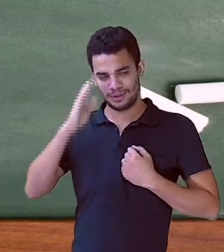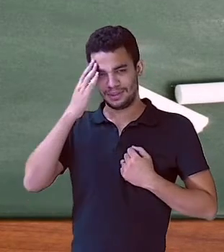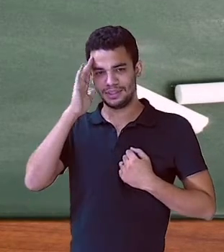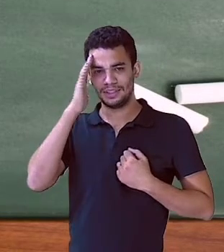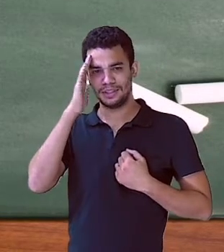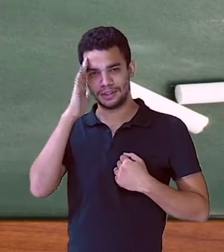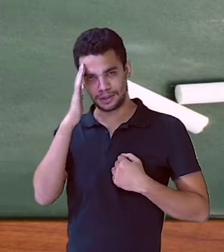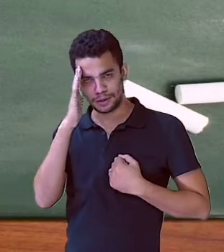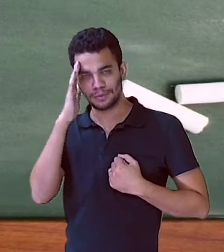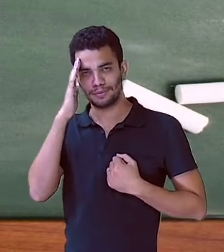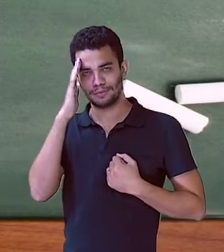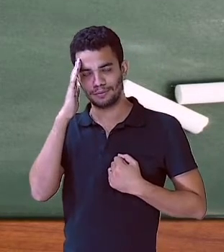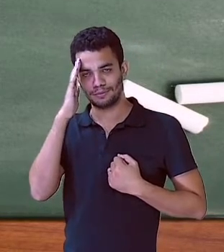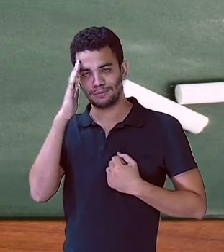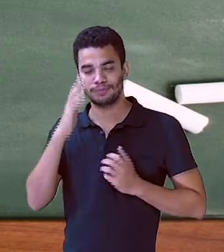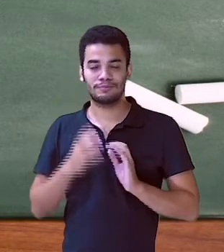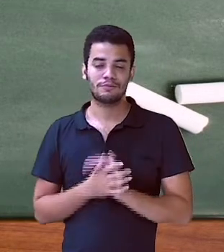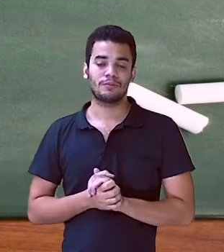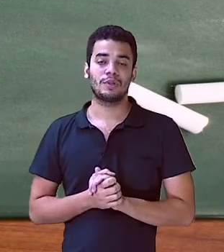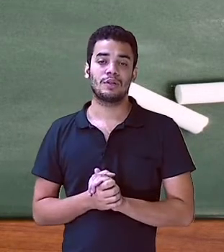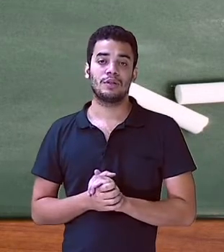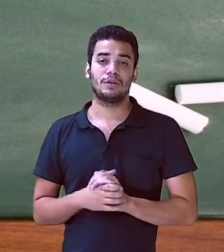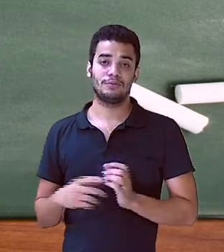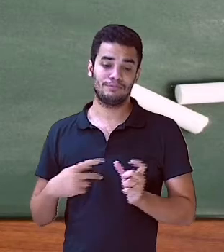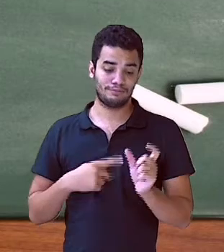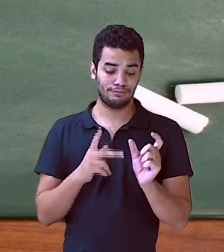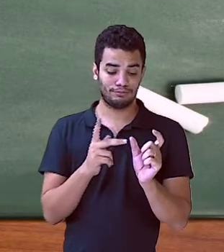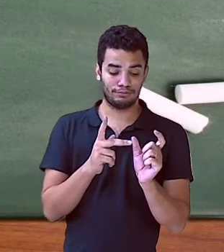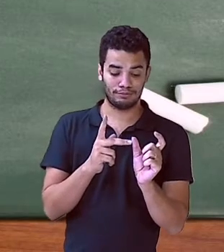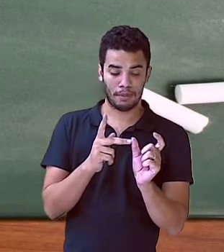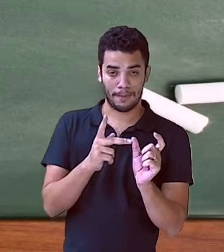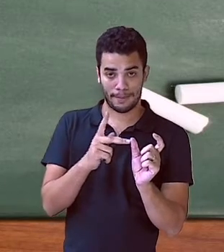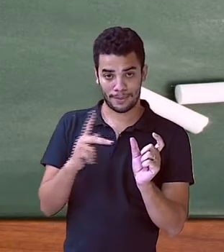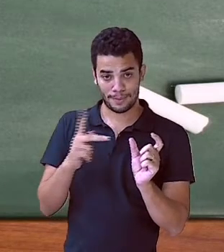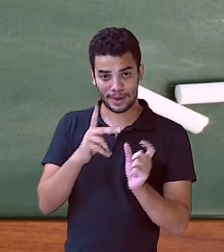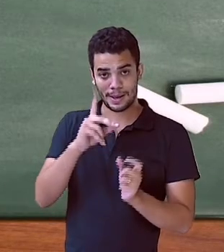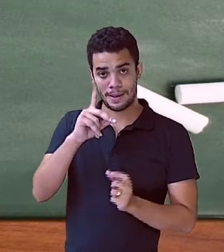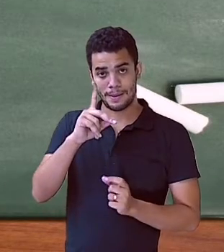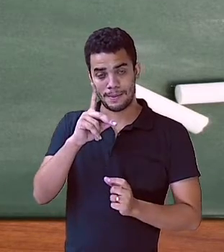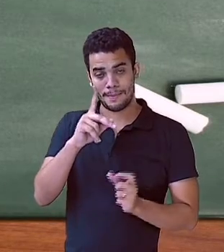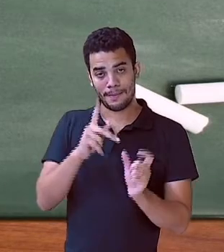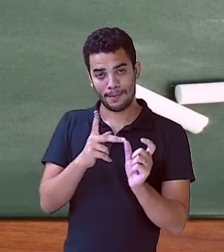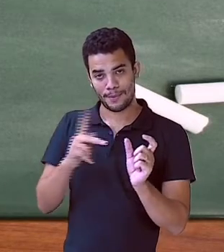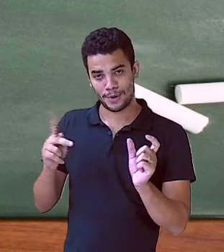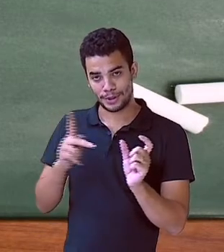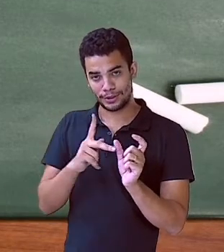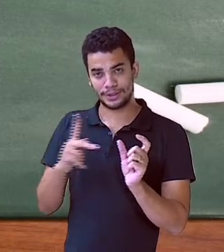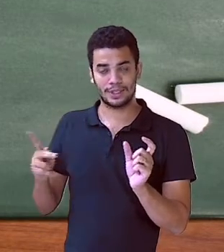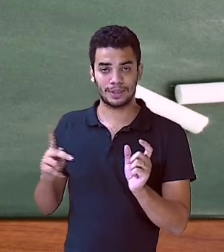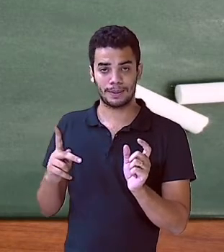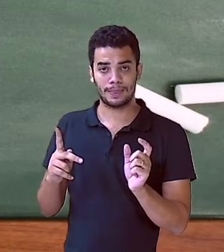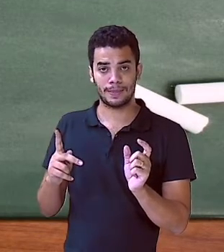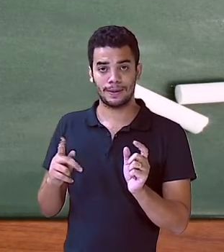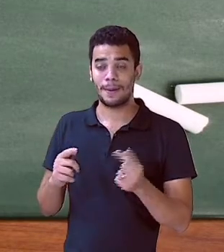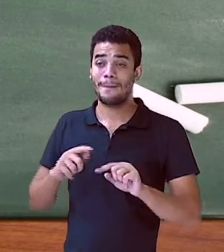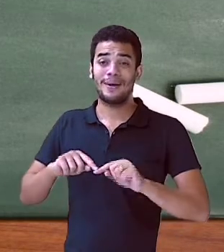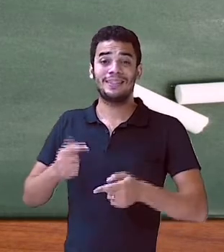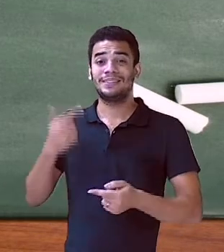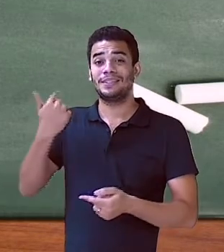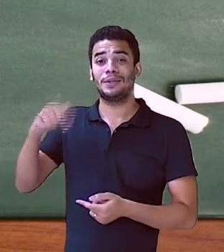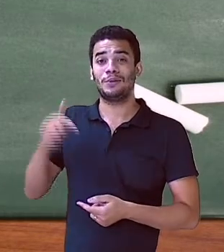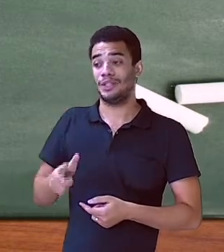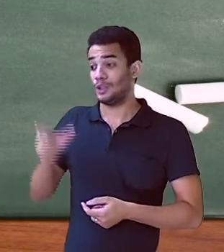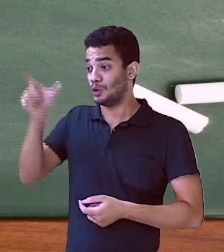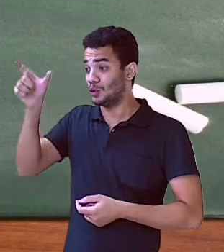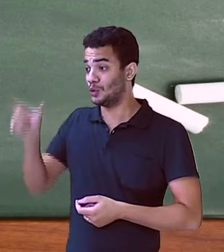relacionado com todos, que está aí no predicado. Então, eu não tenho mais aí uma referência lá com o sujeito, porque o sujeito aí é a